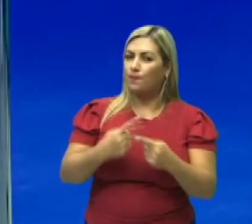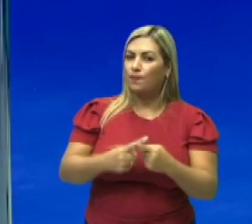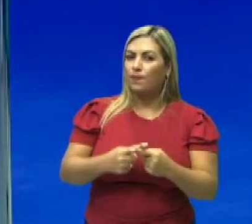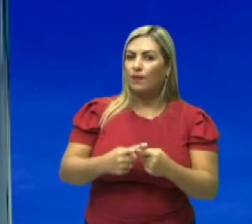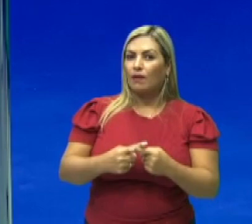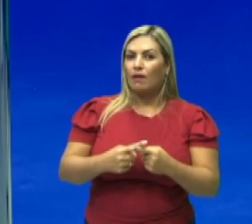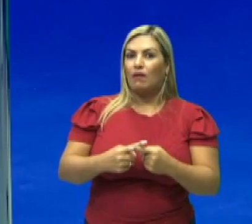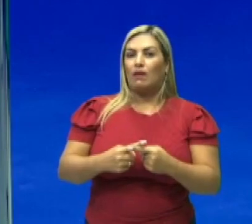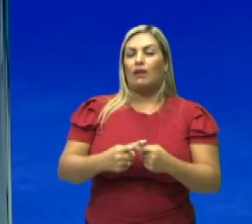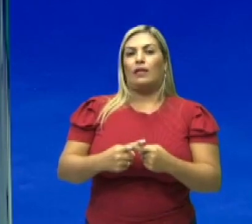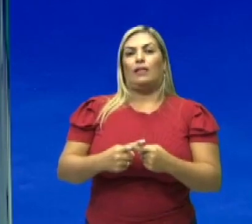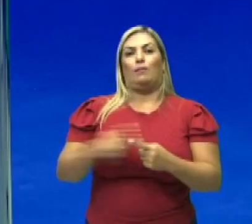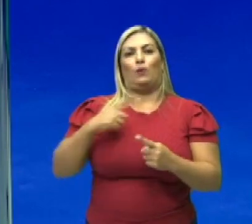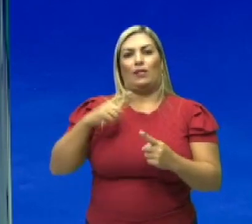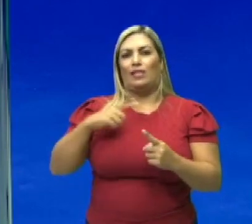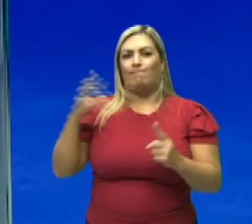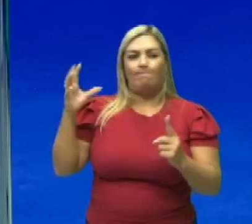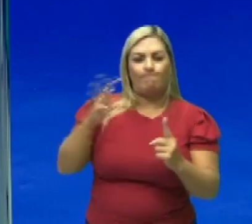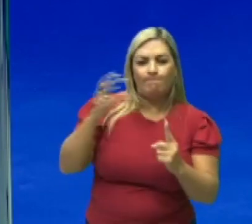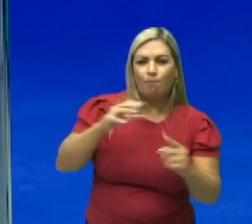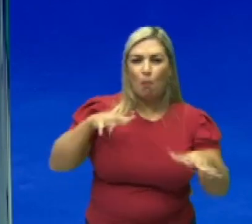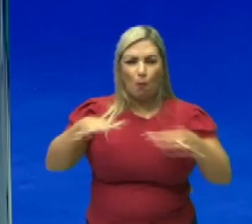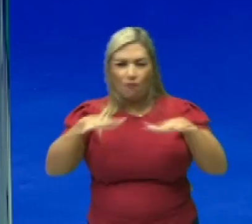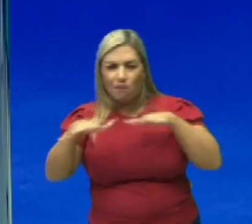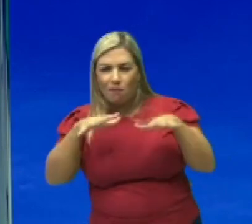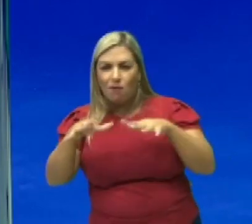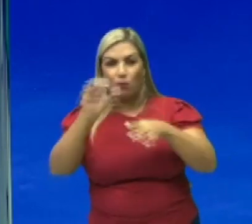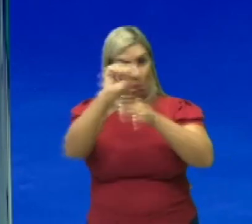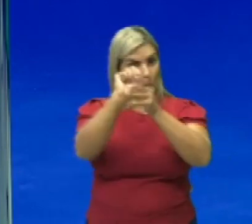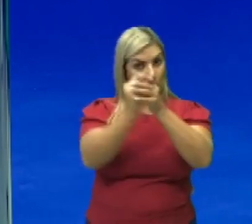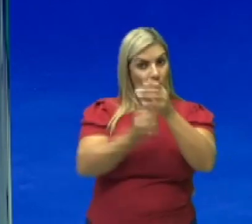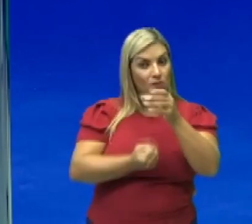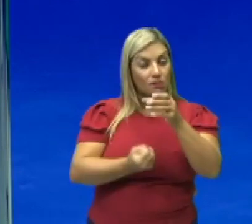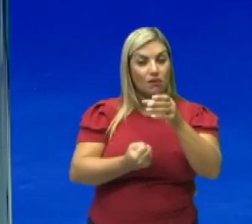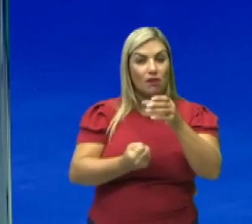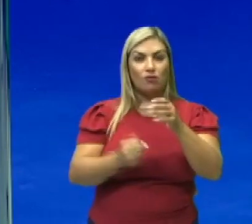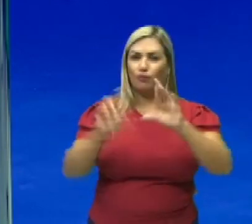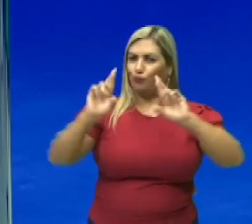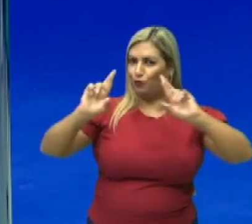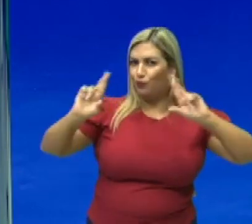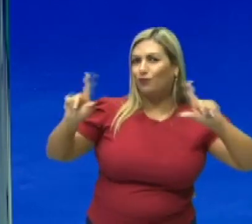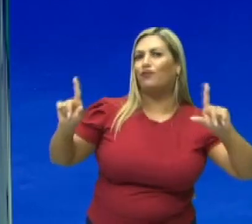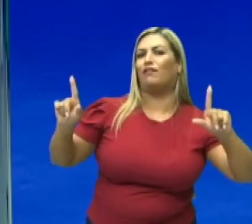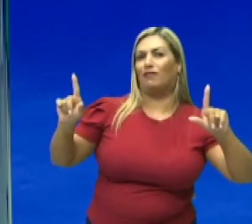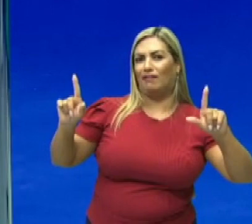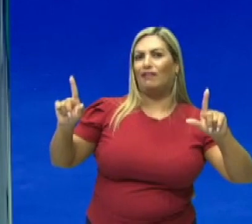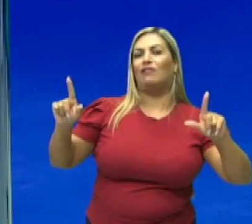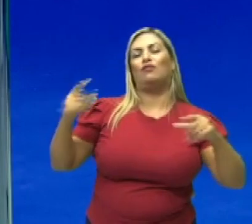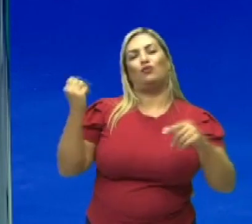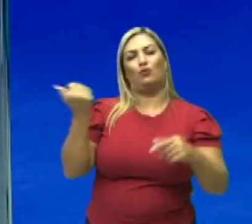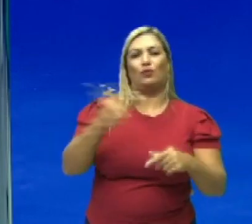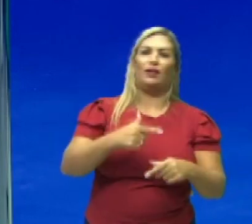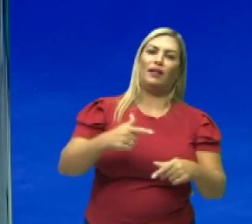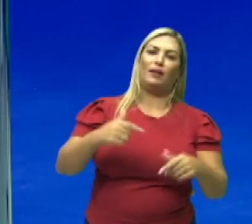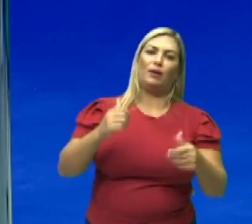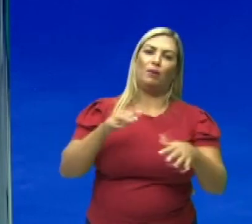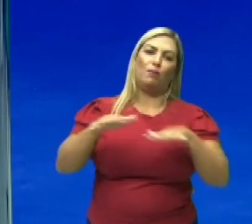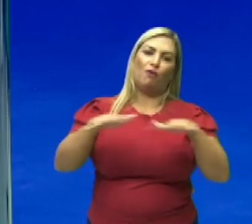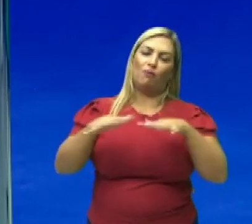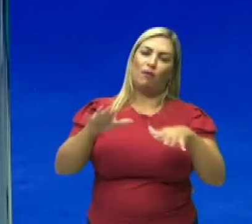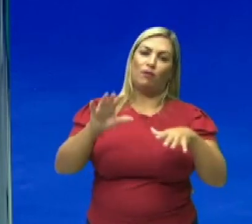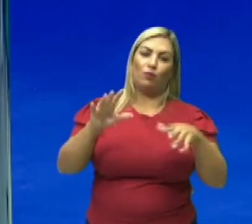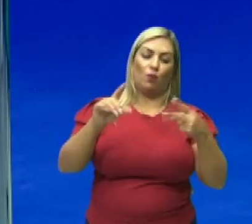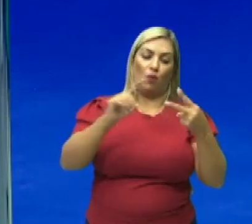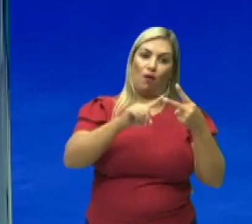intensidade dos movimentos do basquete, eles são muito diferentes da intensidade dos movimentos do